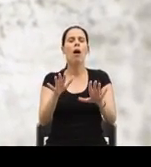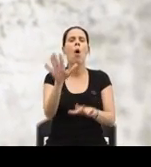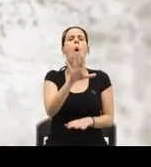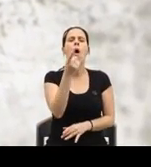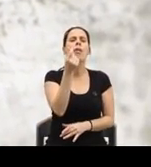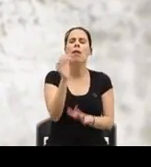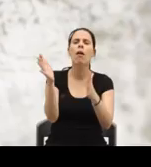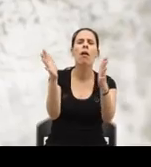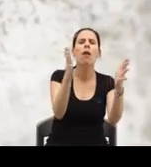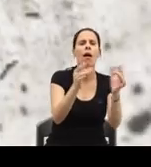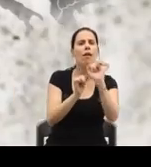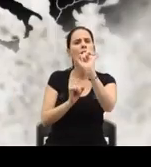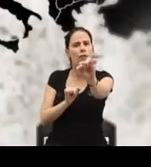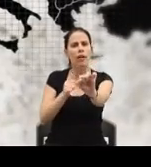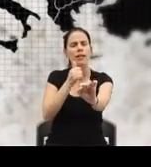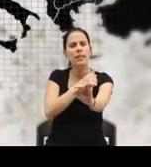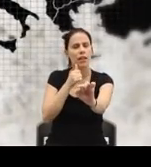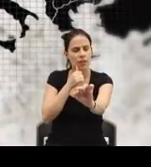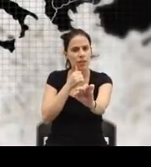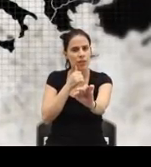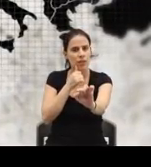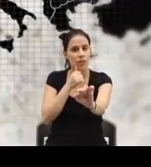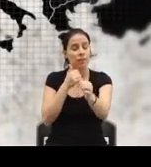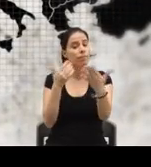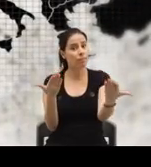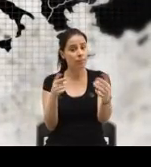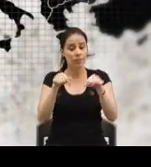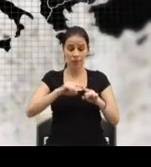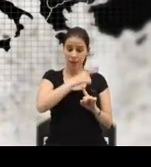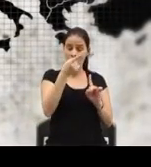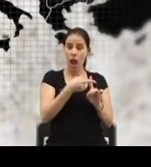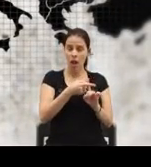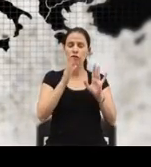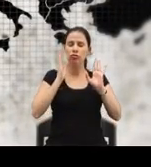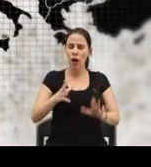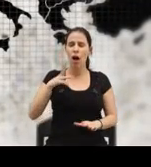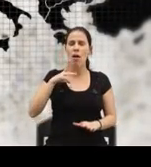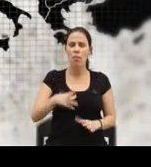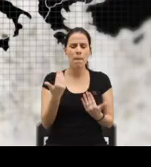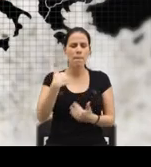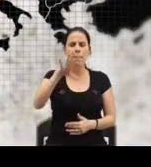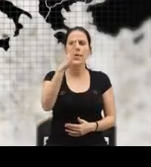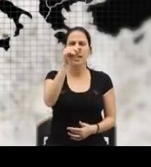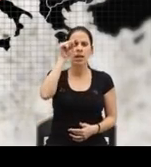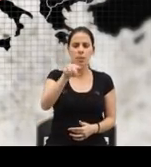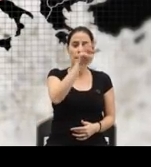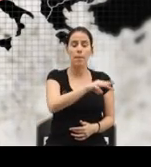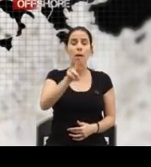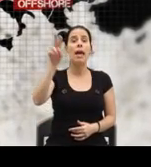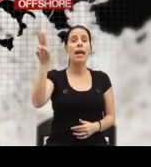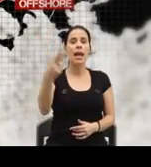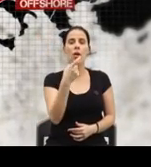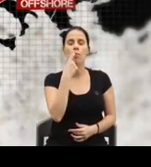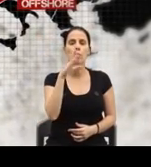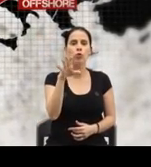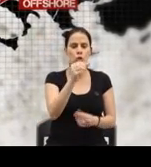onde vai, então, o dinheiro dos nossos sacrifícios? Só este ano, já saíram de Portugal mais de 10 mil milhões de euros em